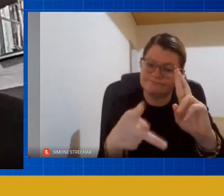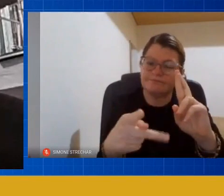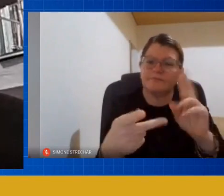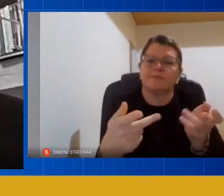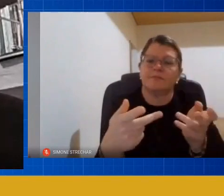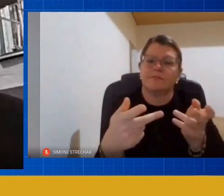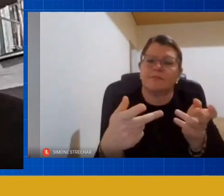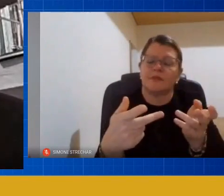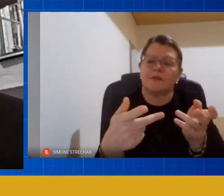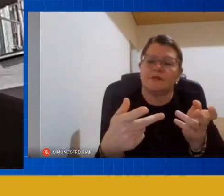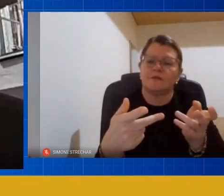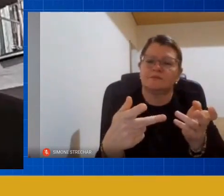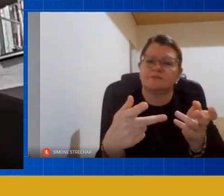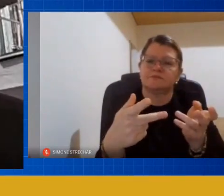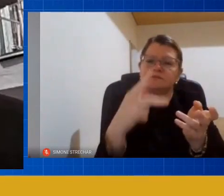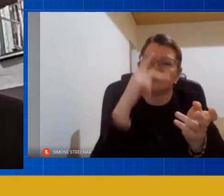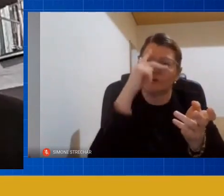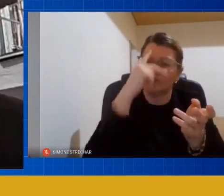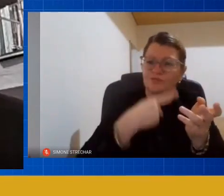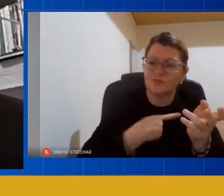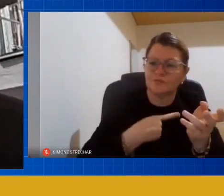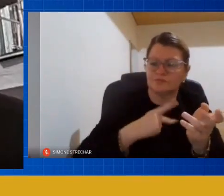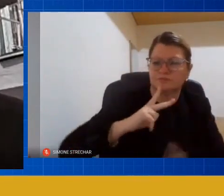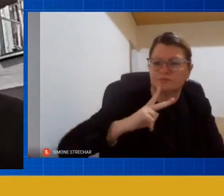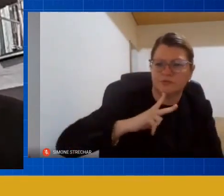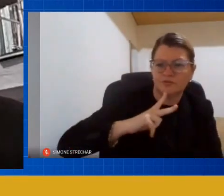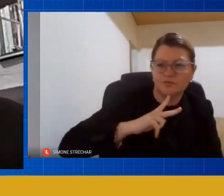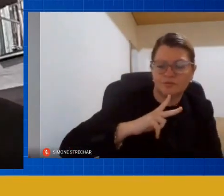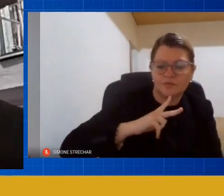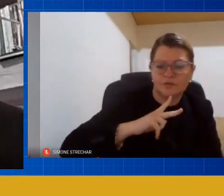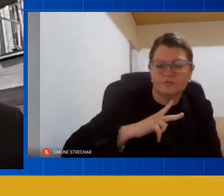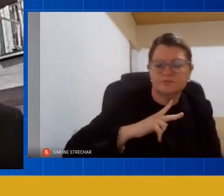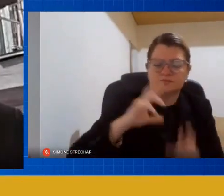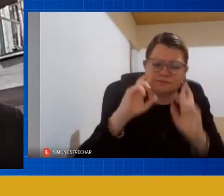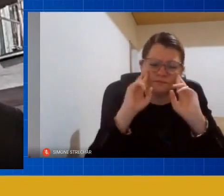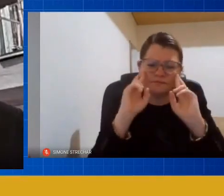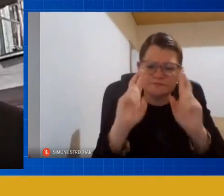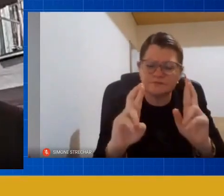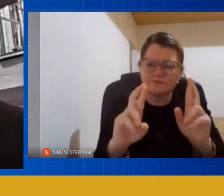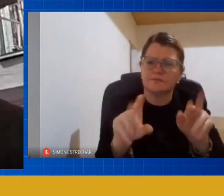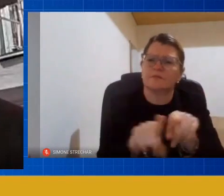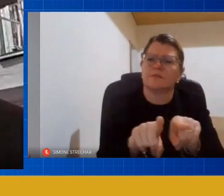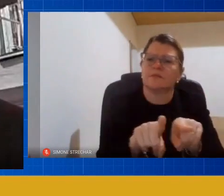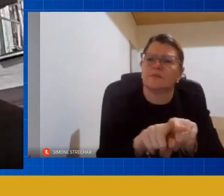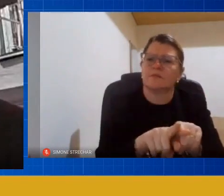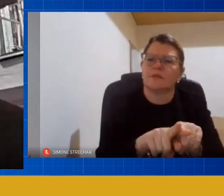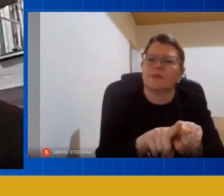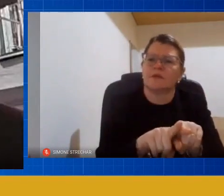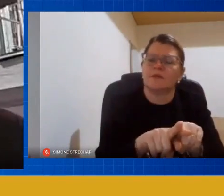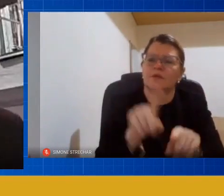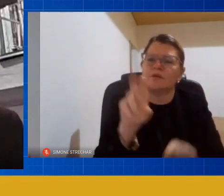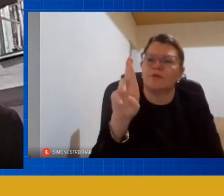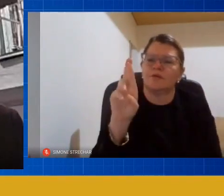singularidades essas particularidades sejam respeitadas que a rotina de uma cresce não seja uma rotina pela